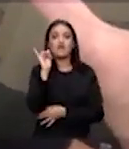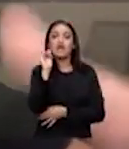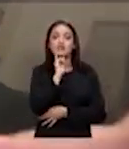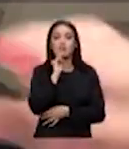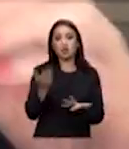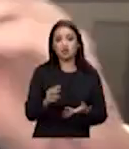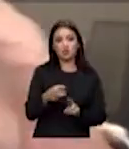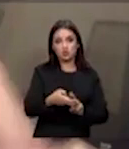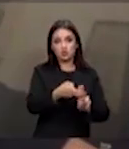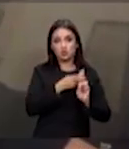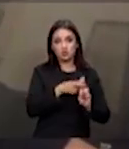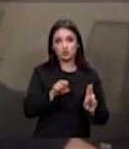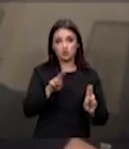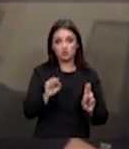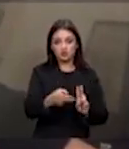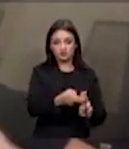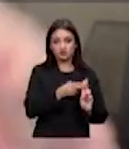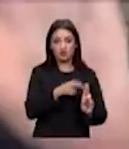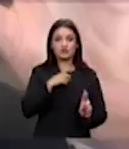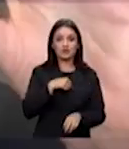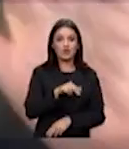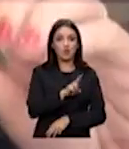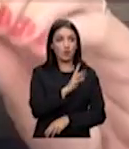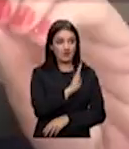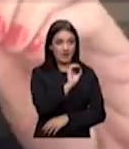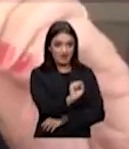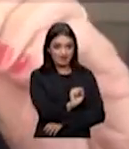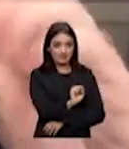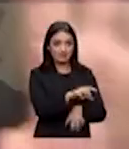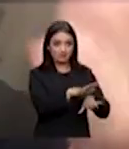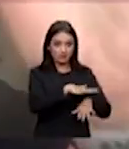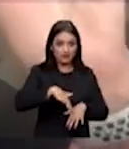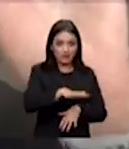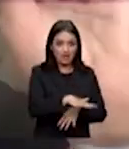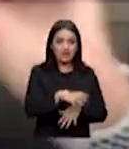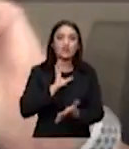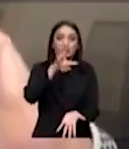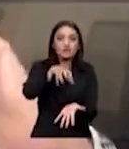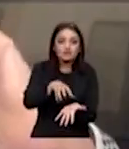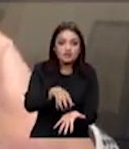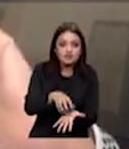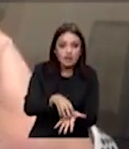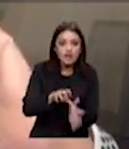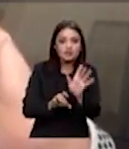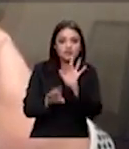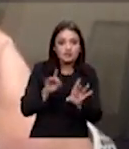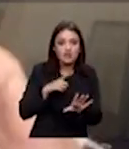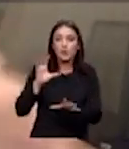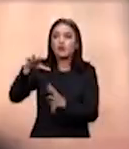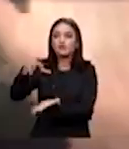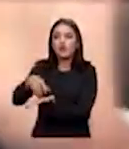no SUS você tem a unidade básica de saúde você tem o centro de especialidades você tem os hospitais de alta